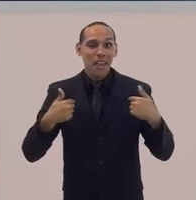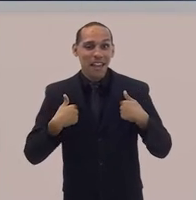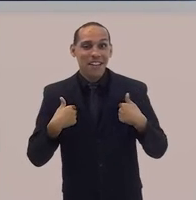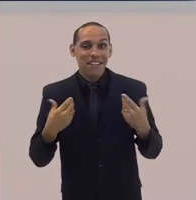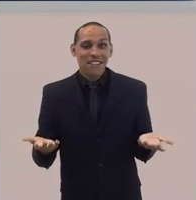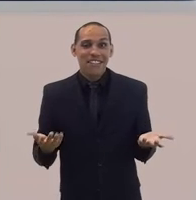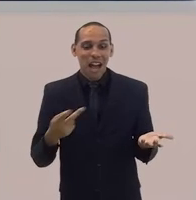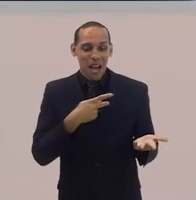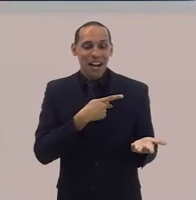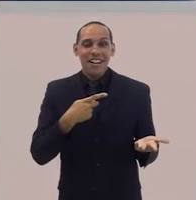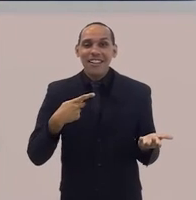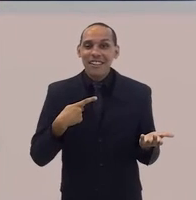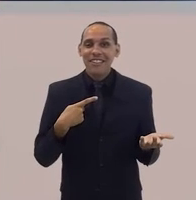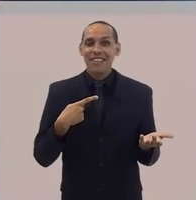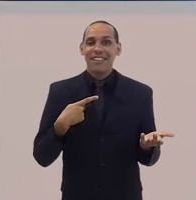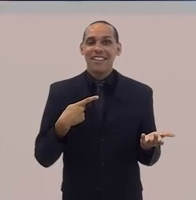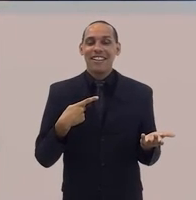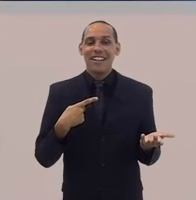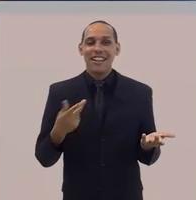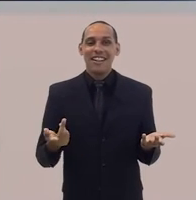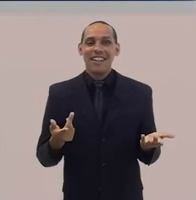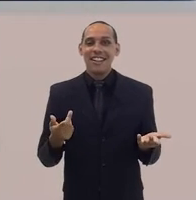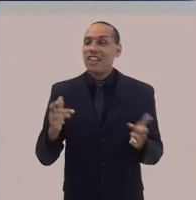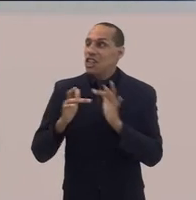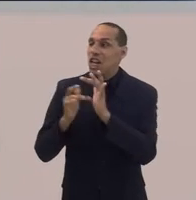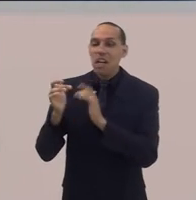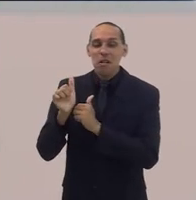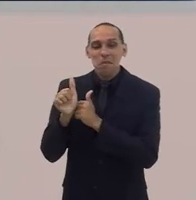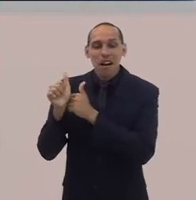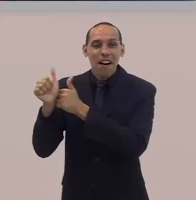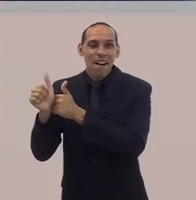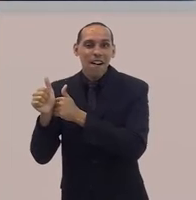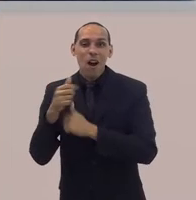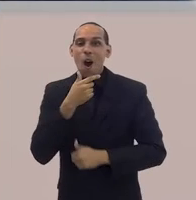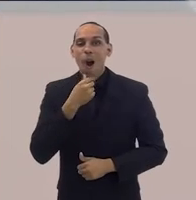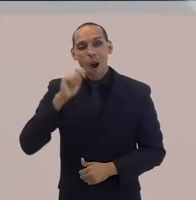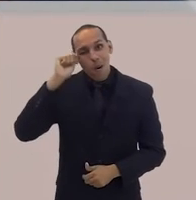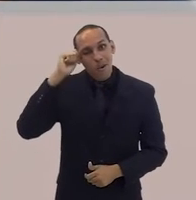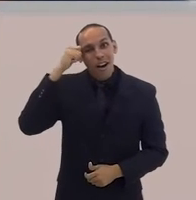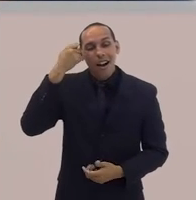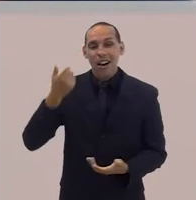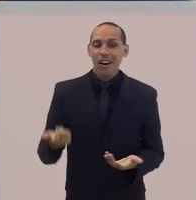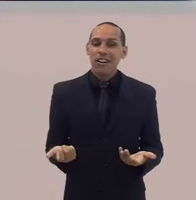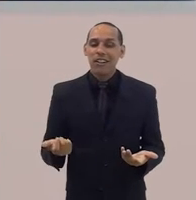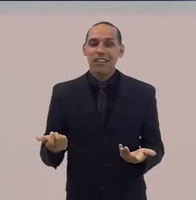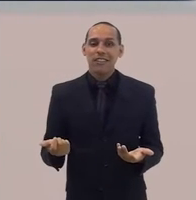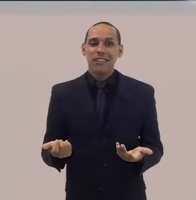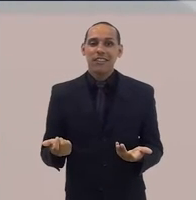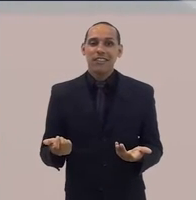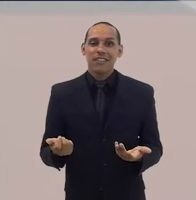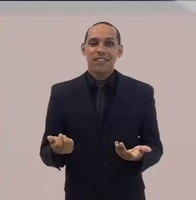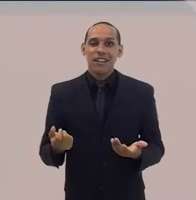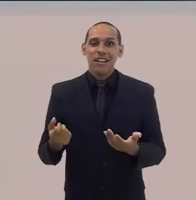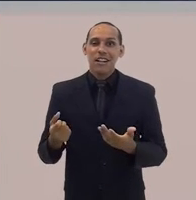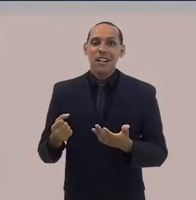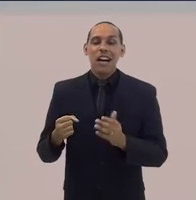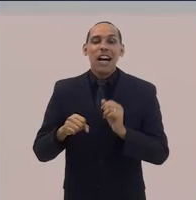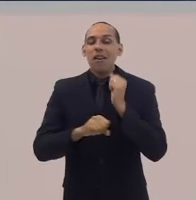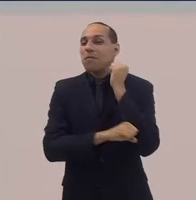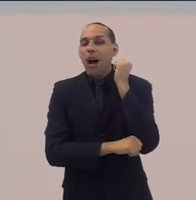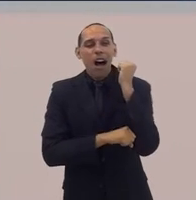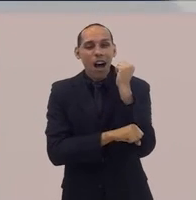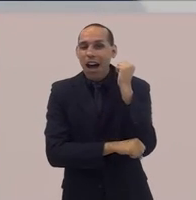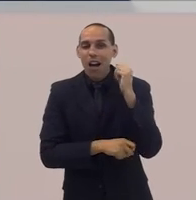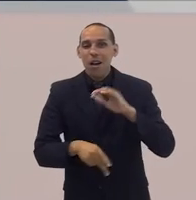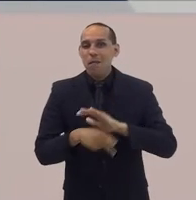Imagina, eu, pastor, discípulo de Jesus, homem negro, e séculos